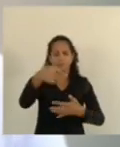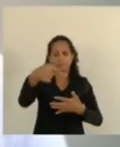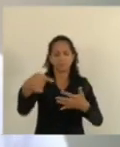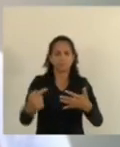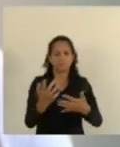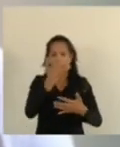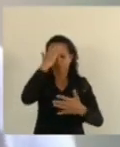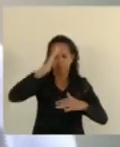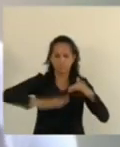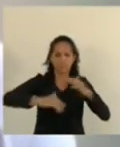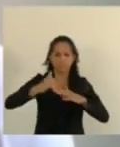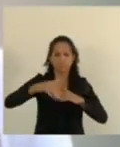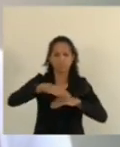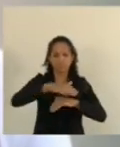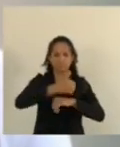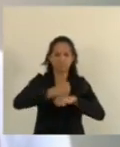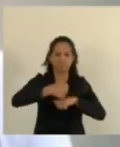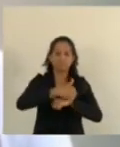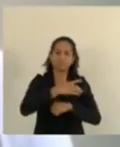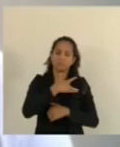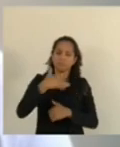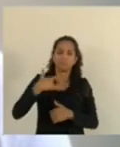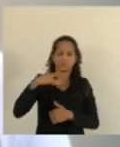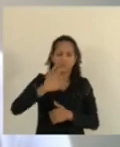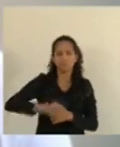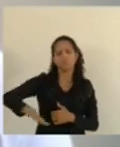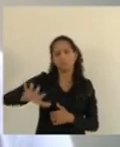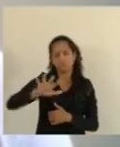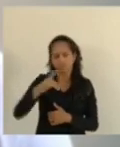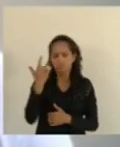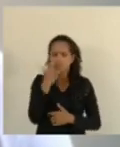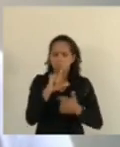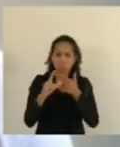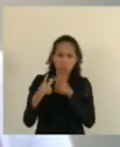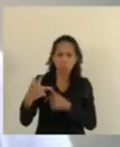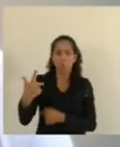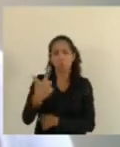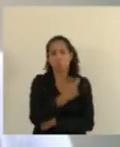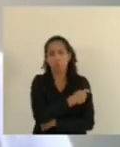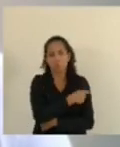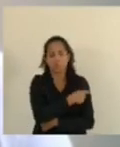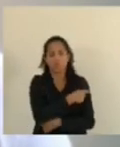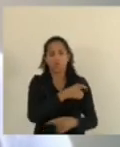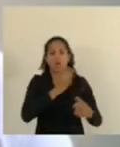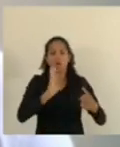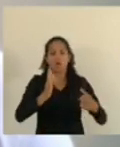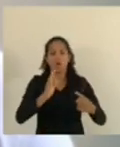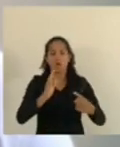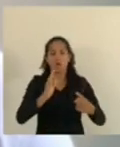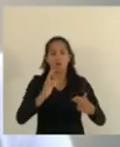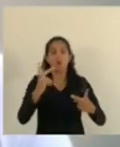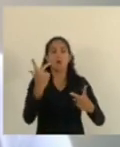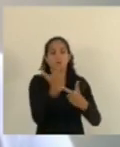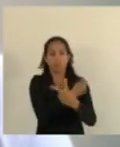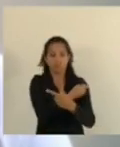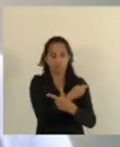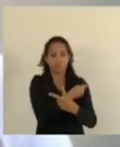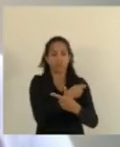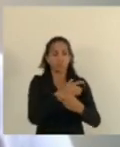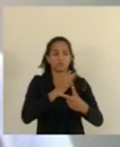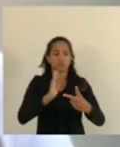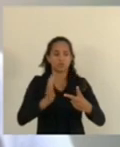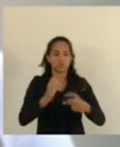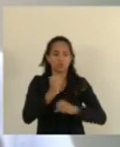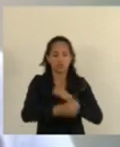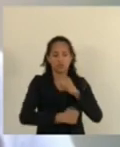profissionais de saúde, de modo geral, serem imunizados com a segunda, que foram imunizados com a segunda dose da vacina em